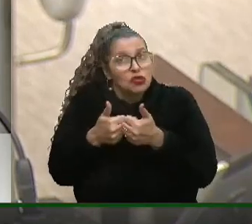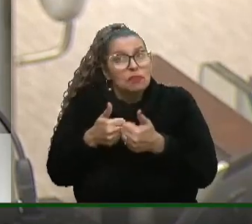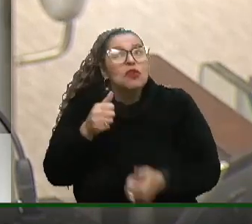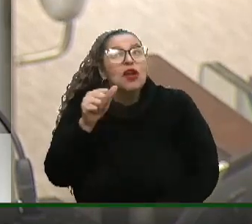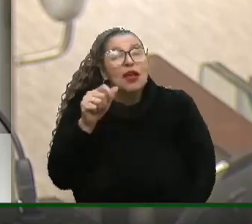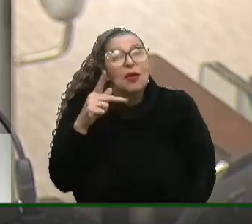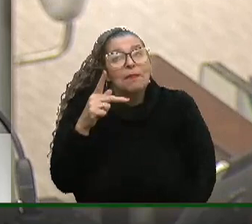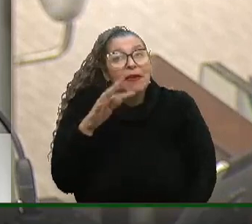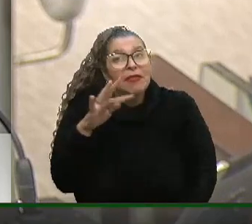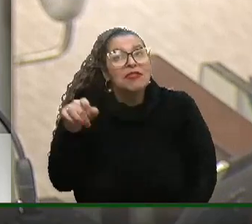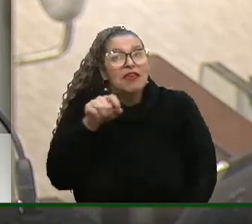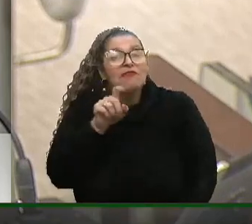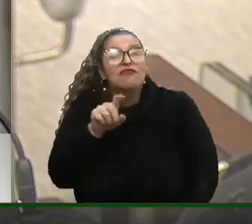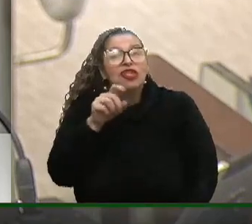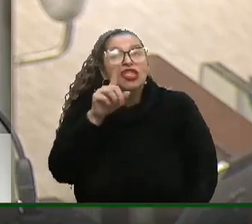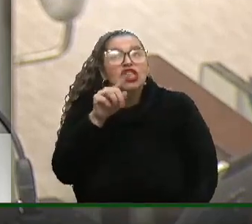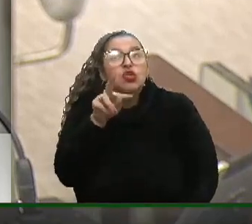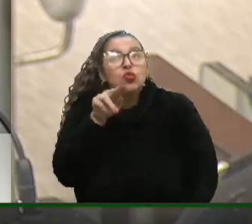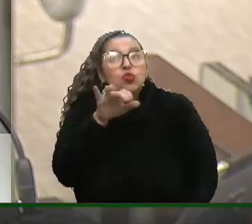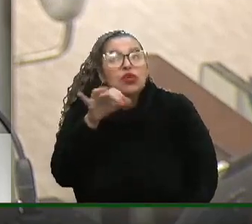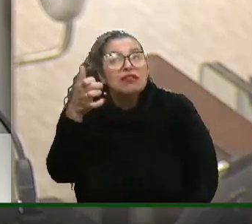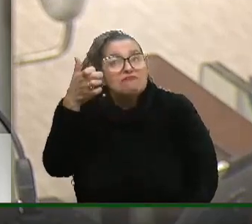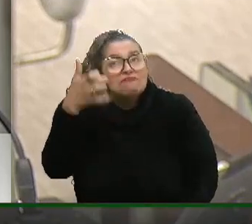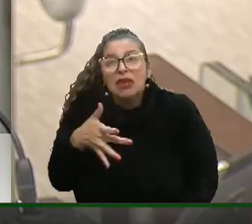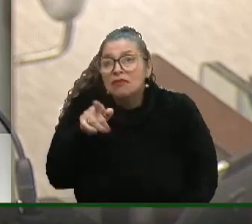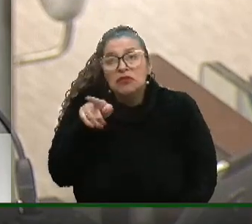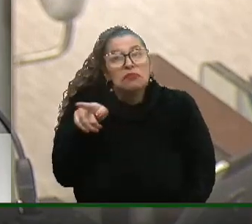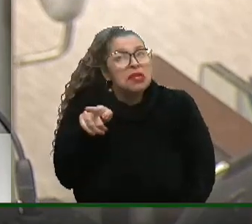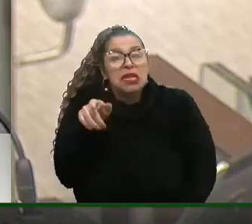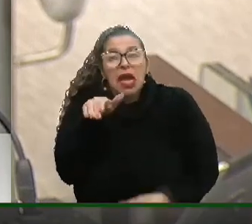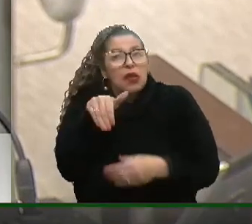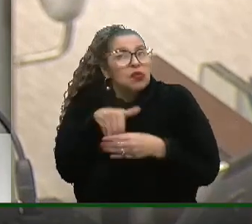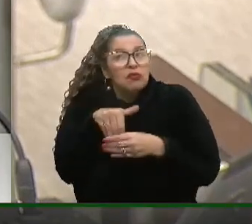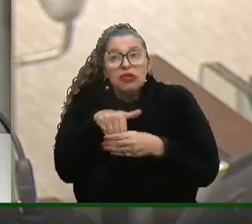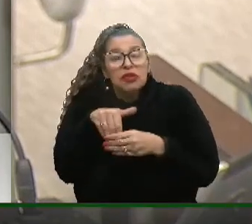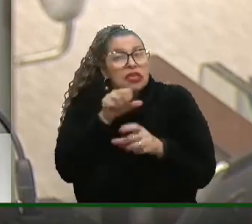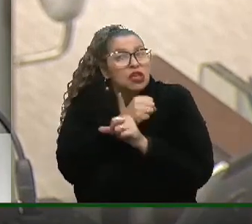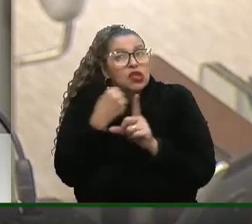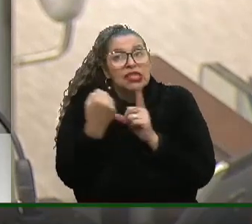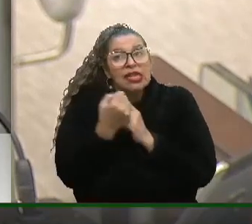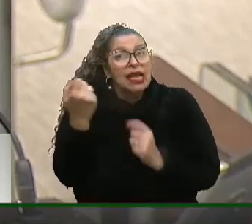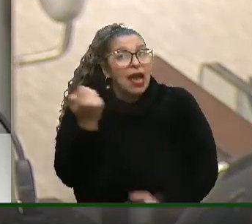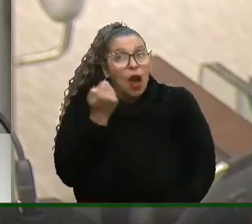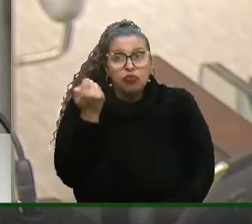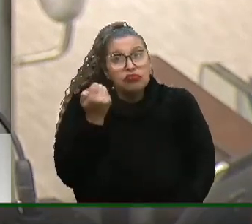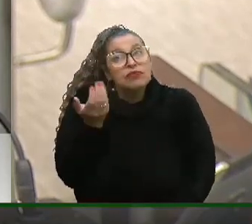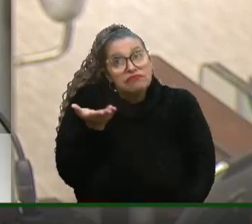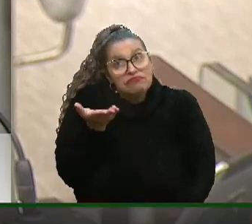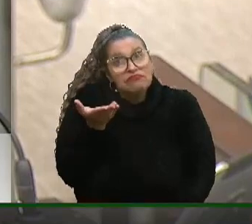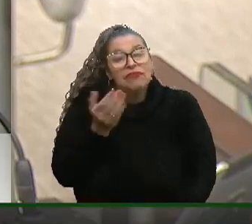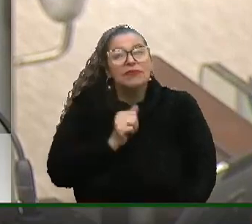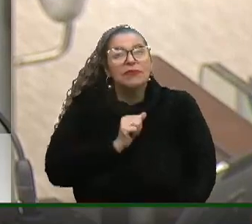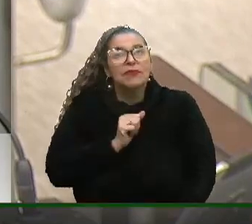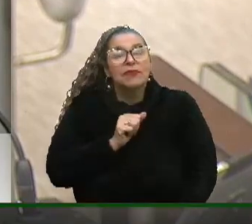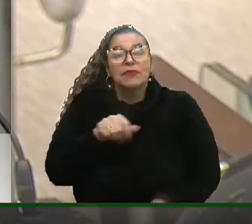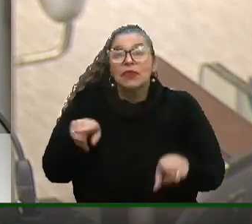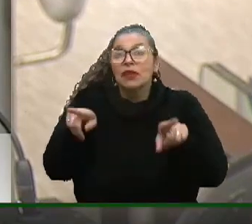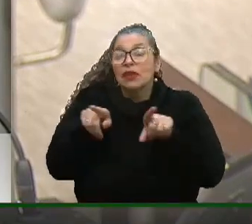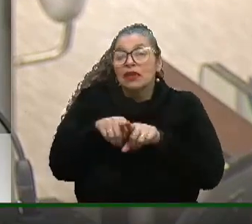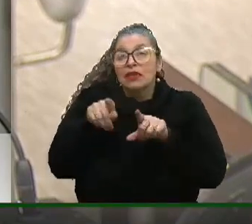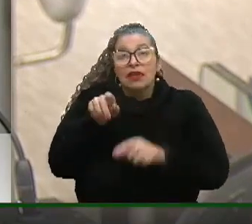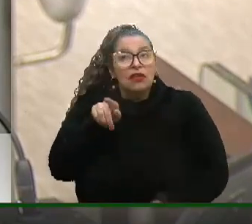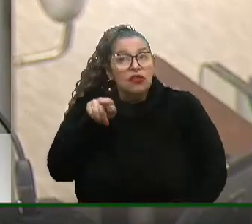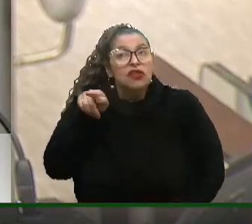vocês tucanos, é que precisa explicar aos eleitores e à sociedade gaúcha. Vossa Excelência